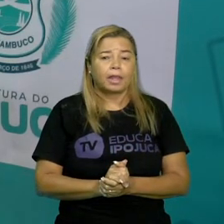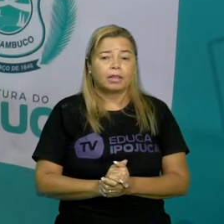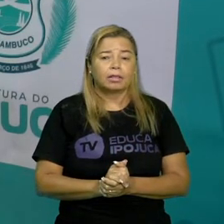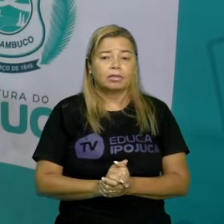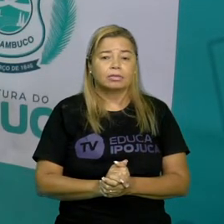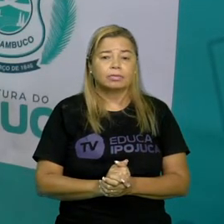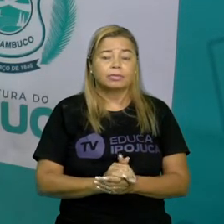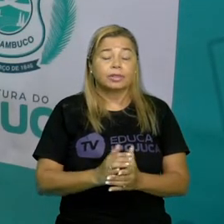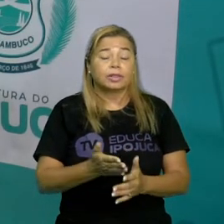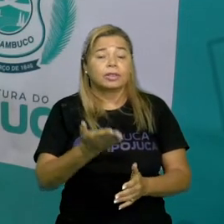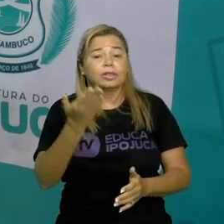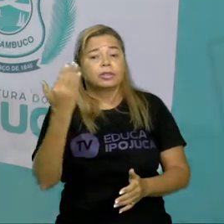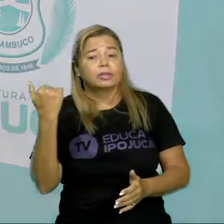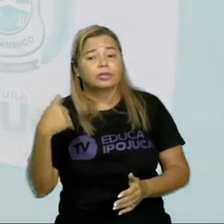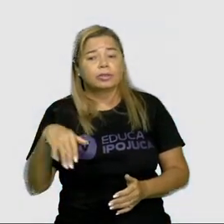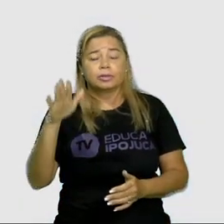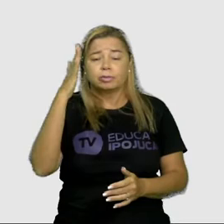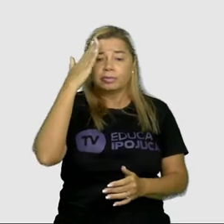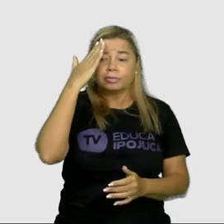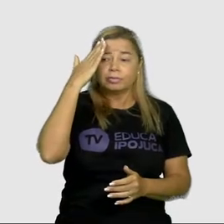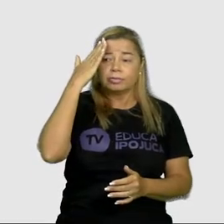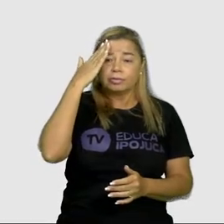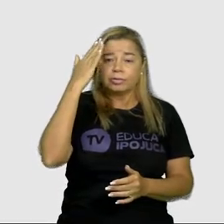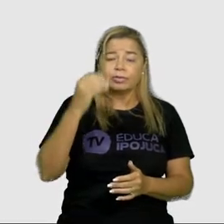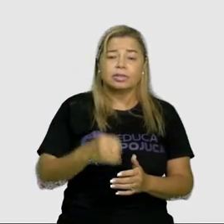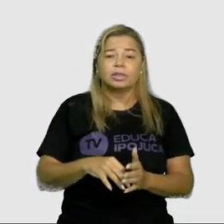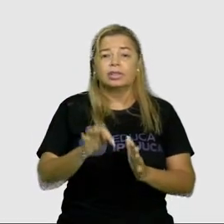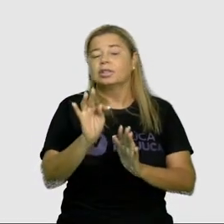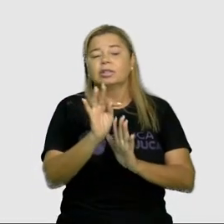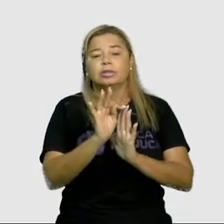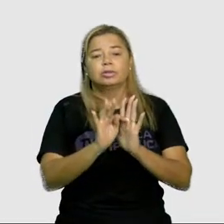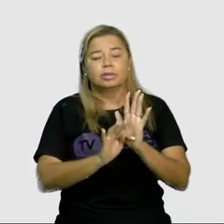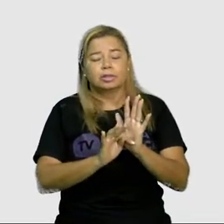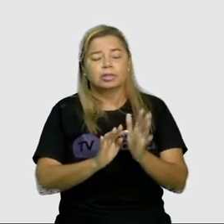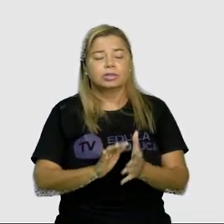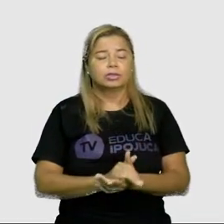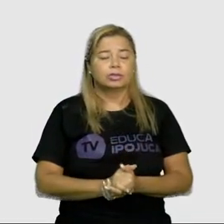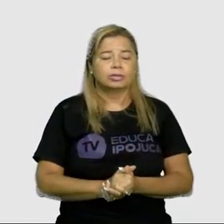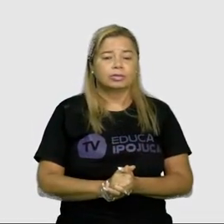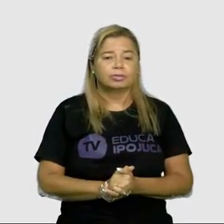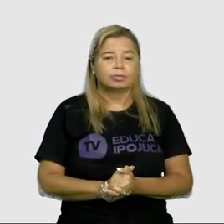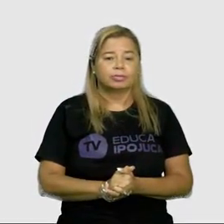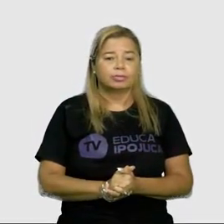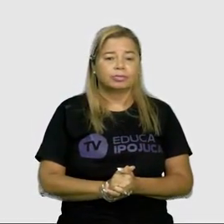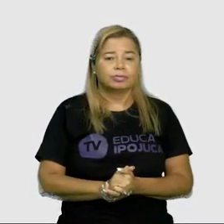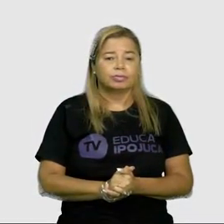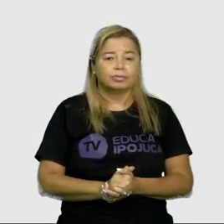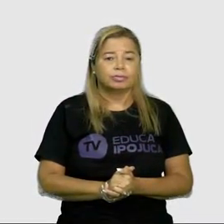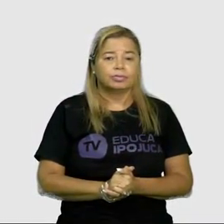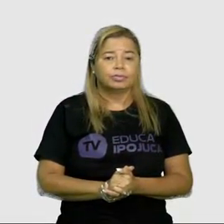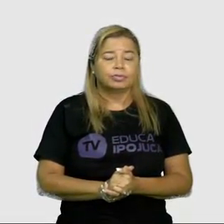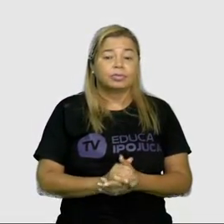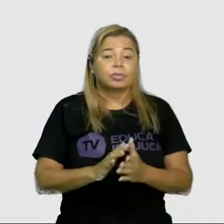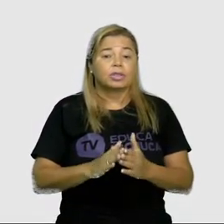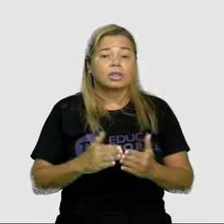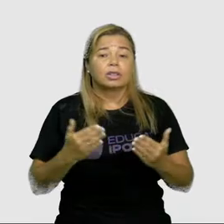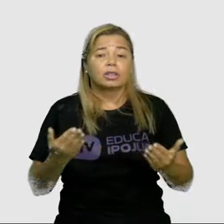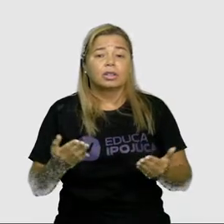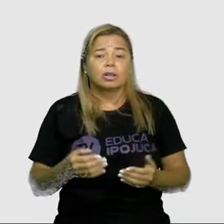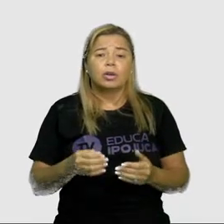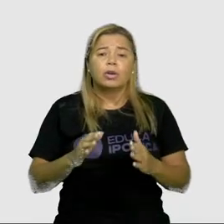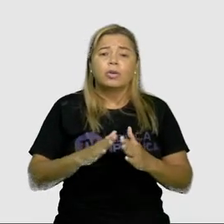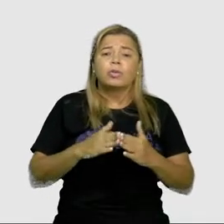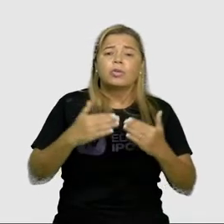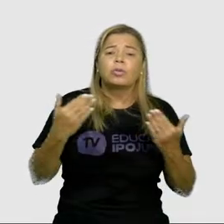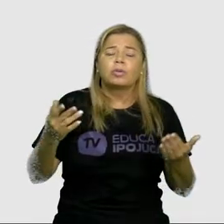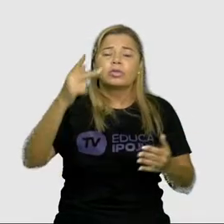vamos compreender mais um pouco de como entender a história para que você entenda quais os personagens